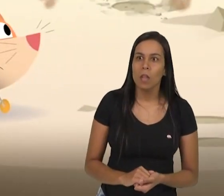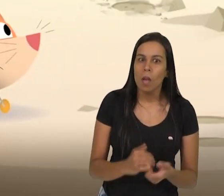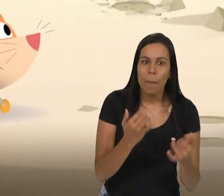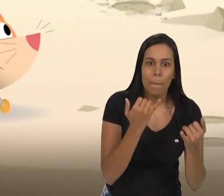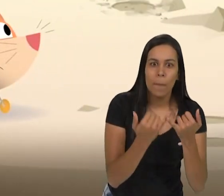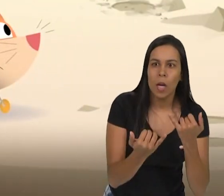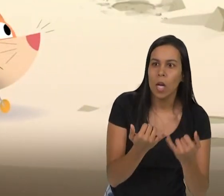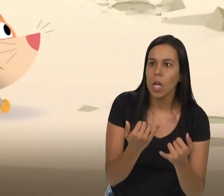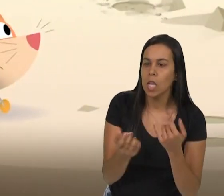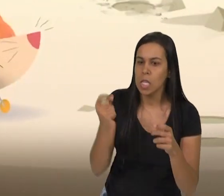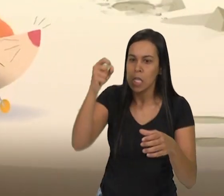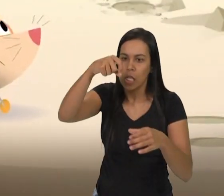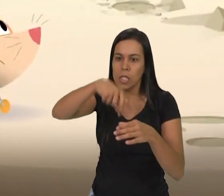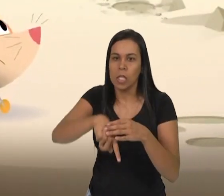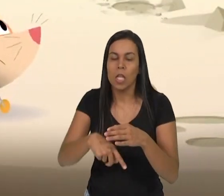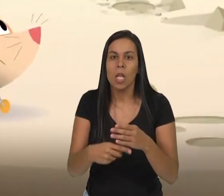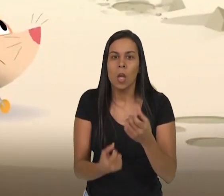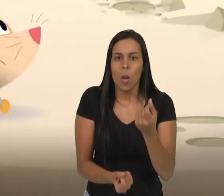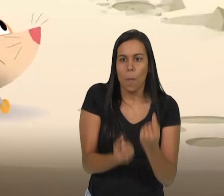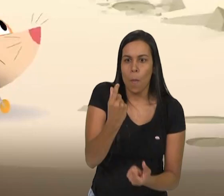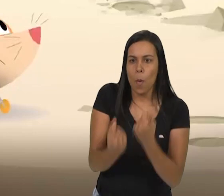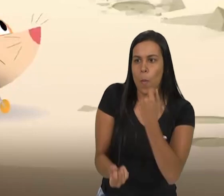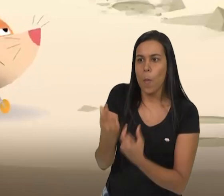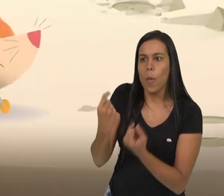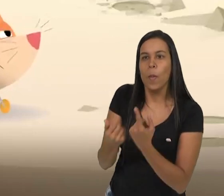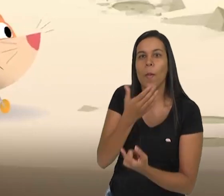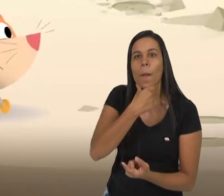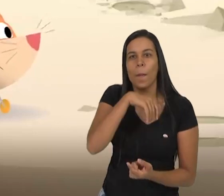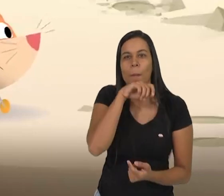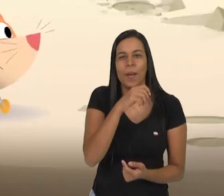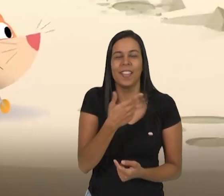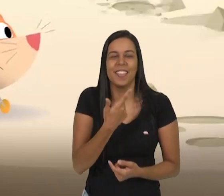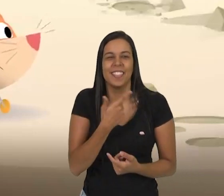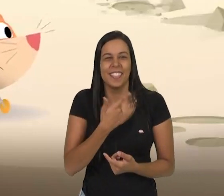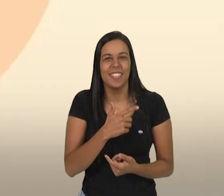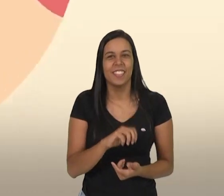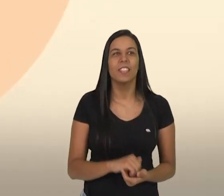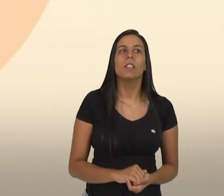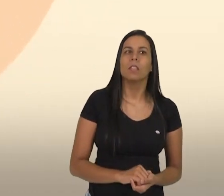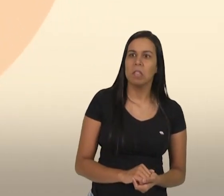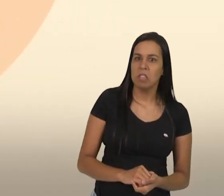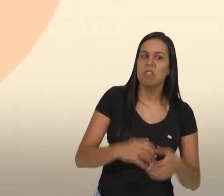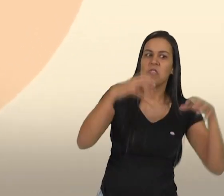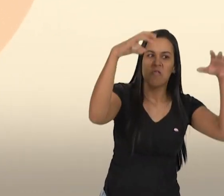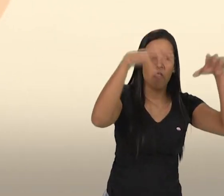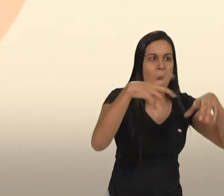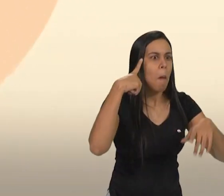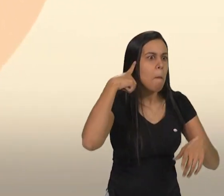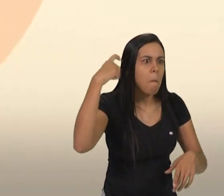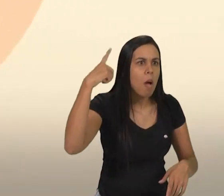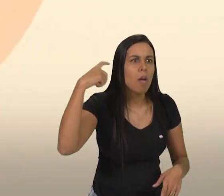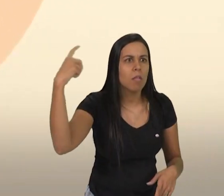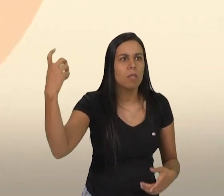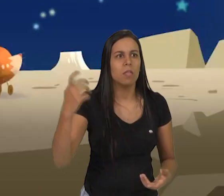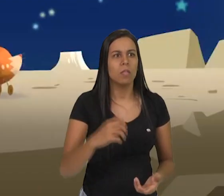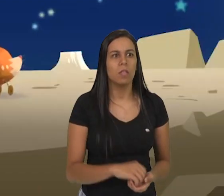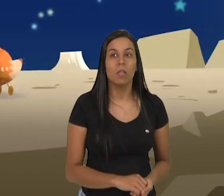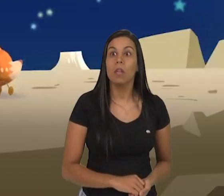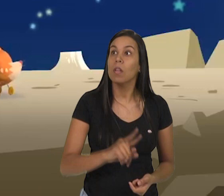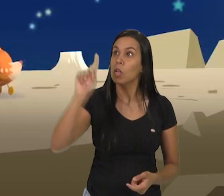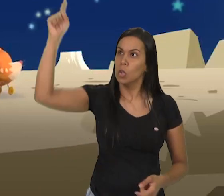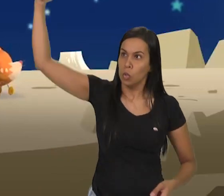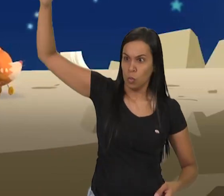Parece que a gente está dentro da panela de pipoca do papai! Essa chuva é barulhenta mesmo!